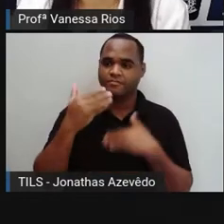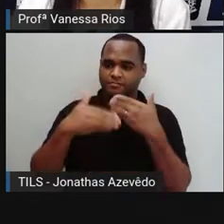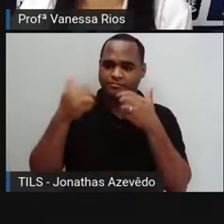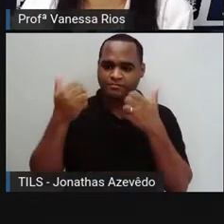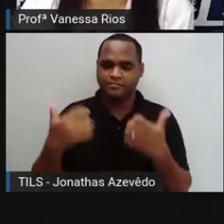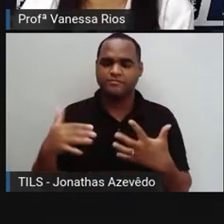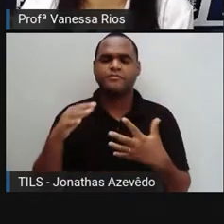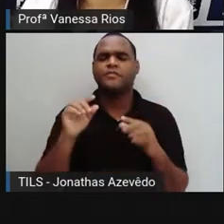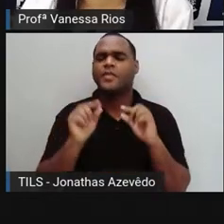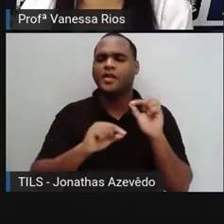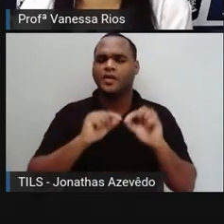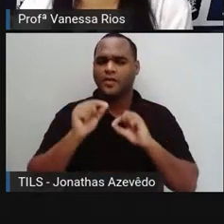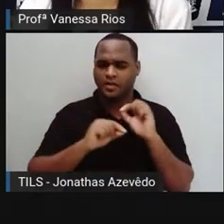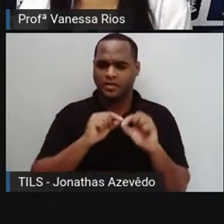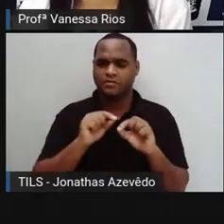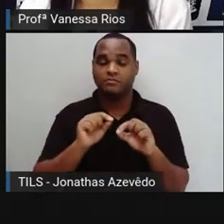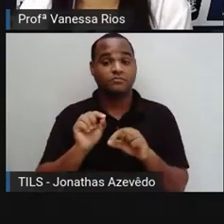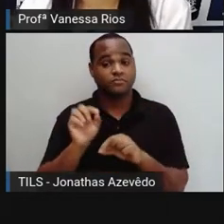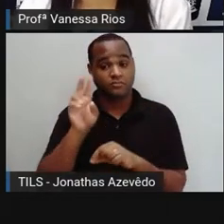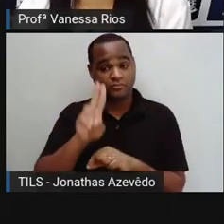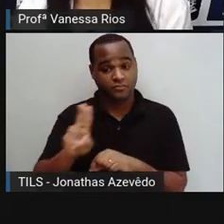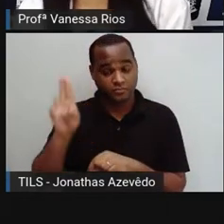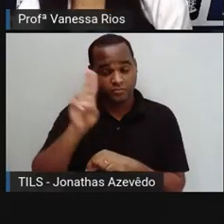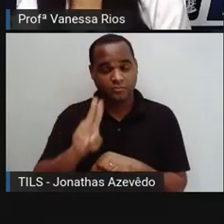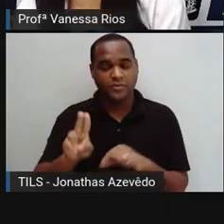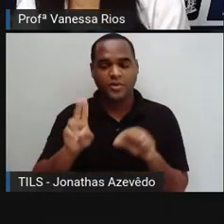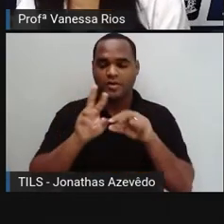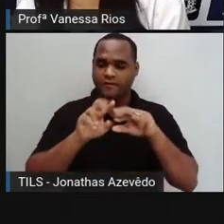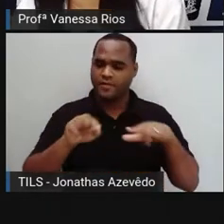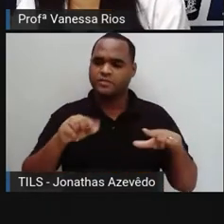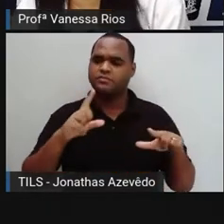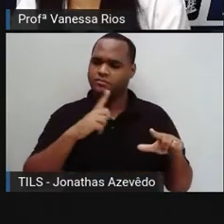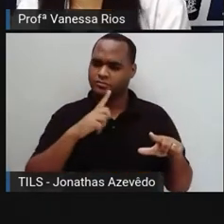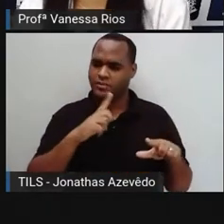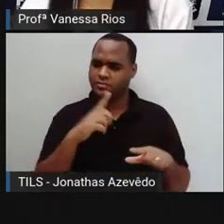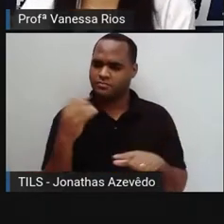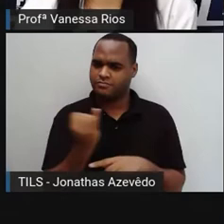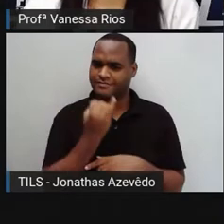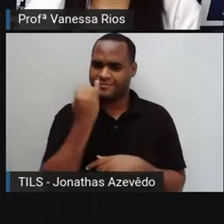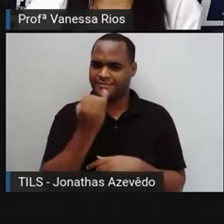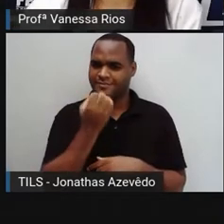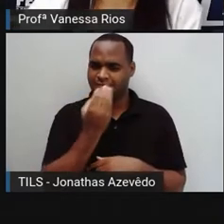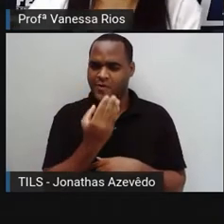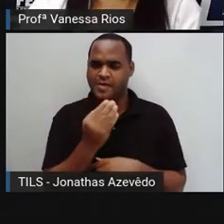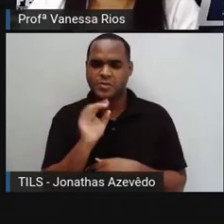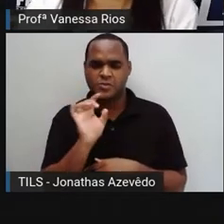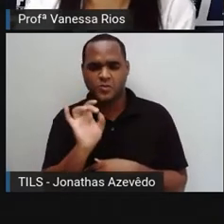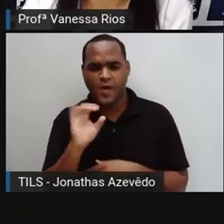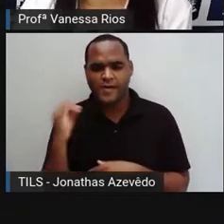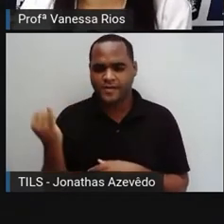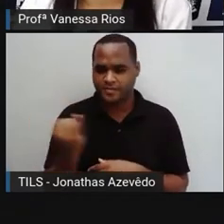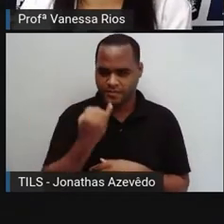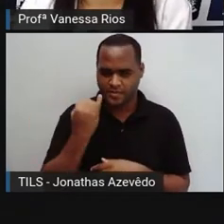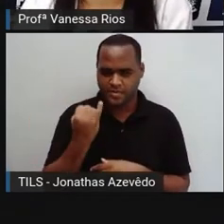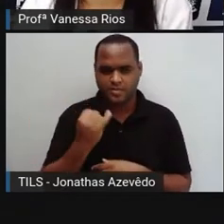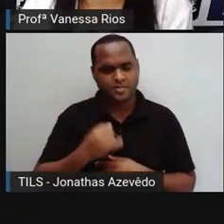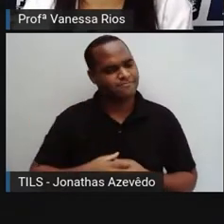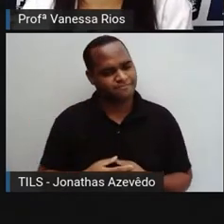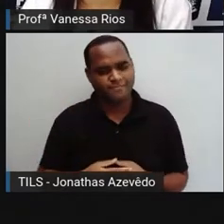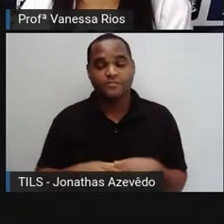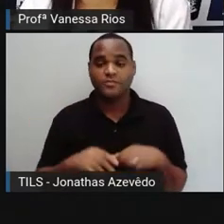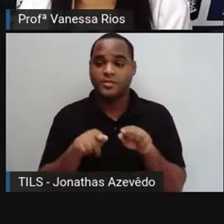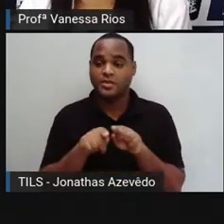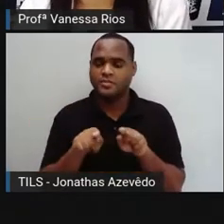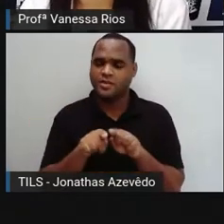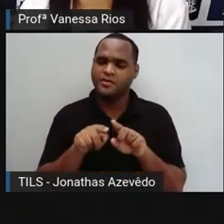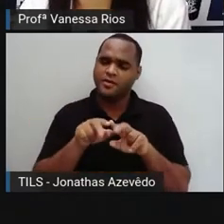acaba sendo utilizado em muitas outras situações. Não só em momentos importantes, mas também nas